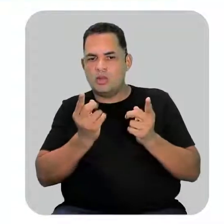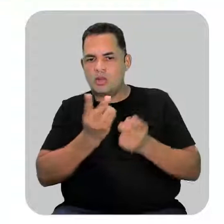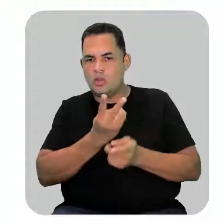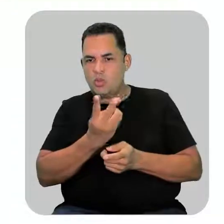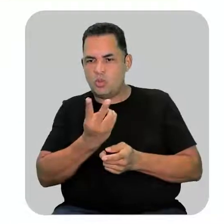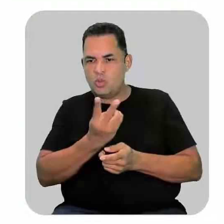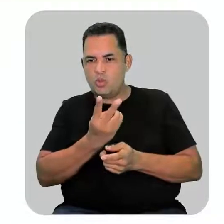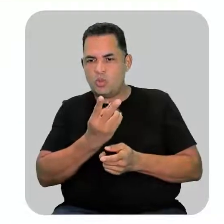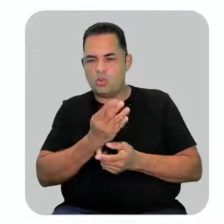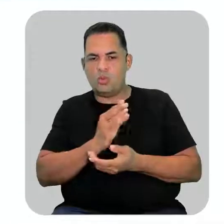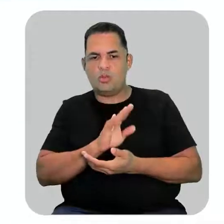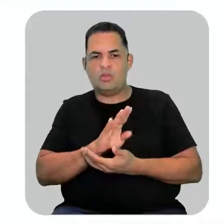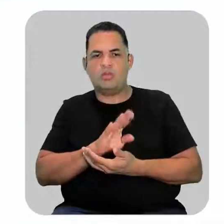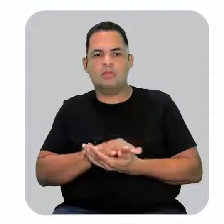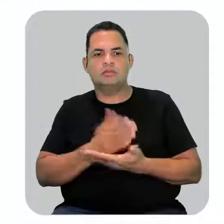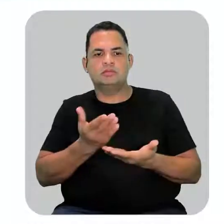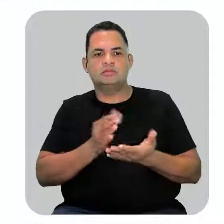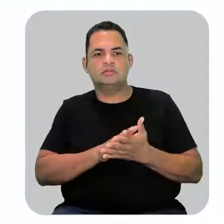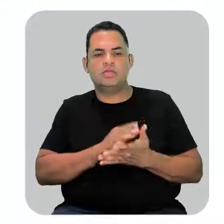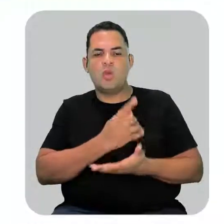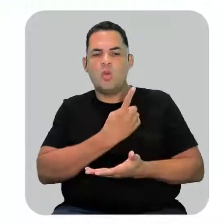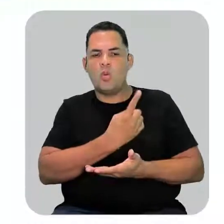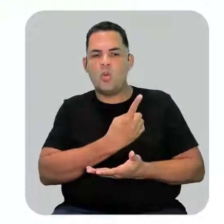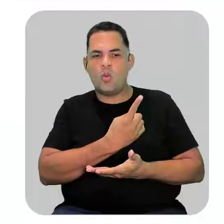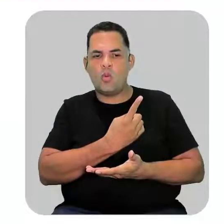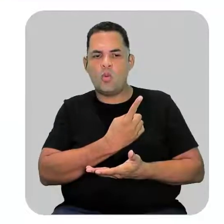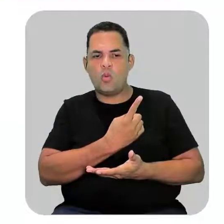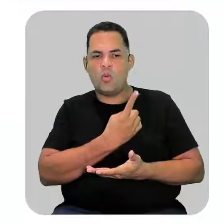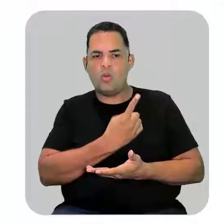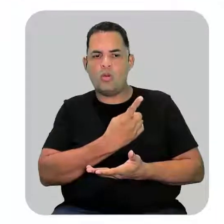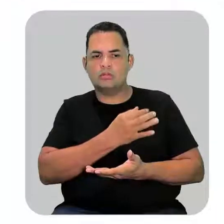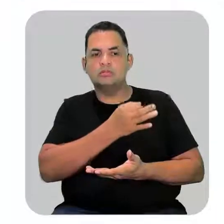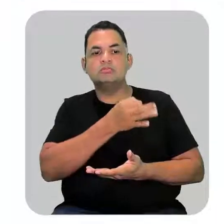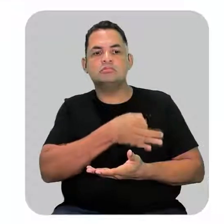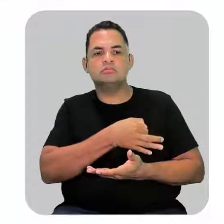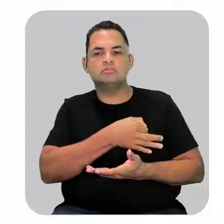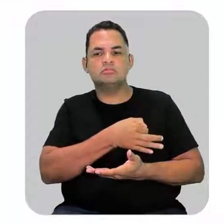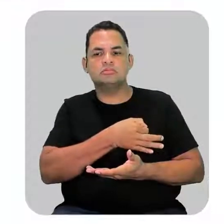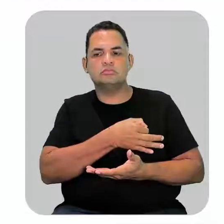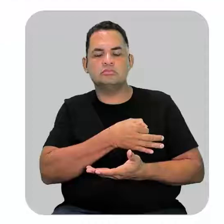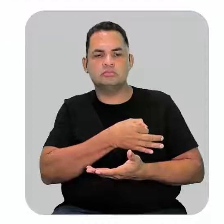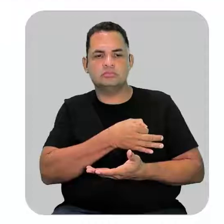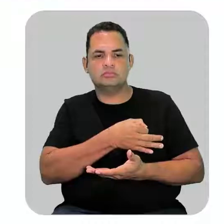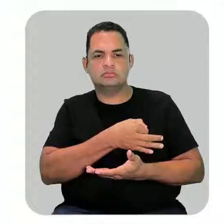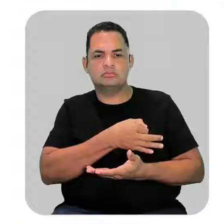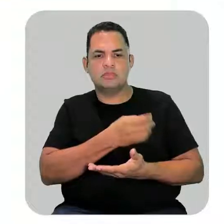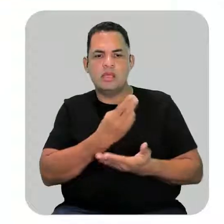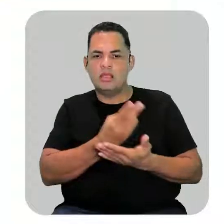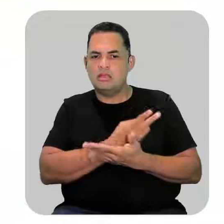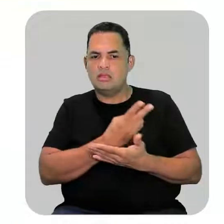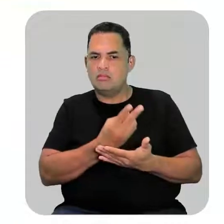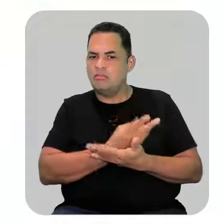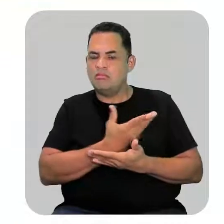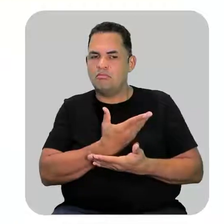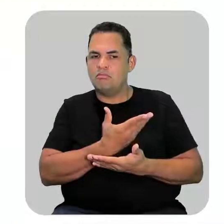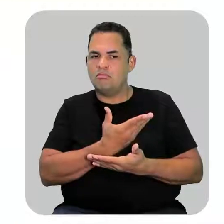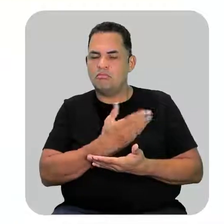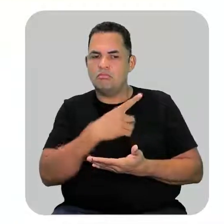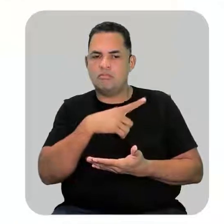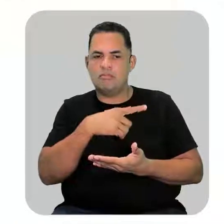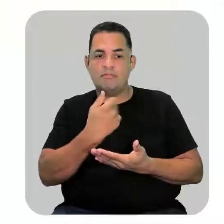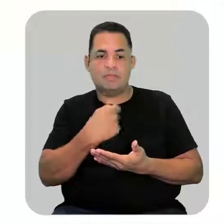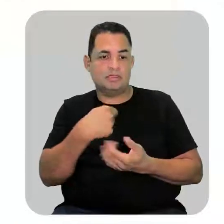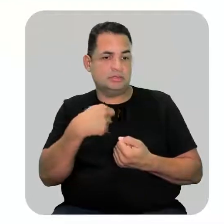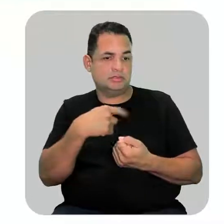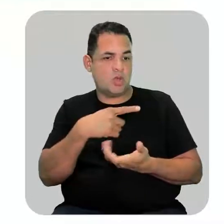Então essa numeração começando do 1, ela vai estar certa ou vai estar errada? Ela vai estar errada. Eu tenho